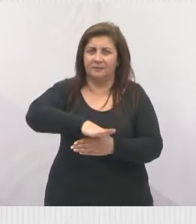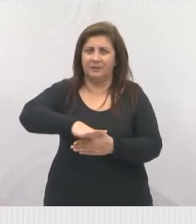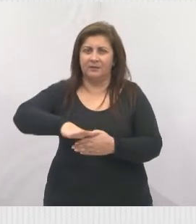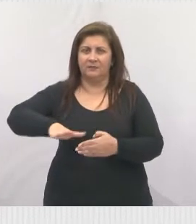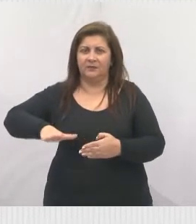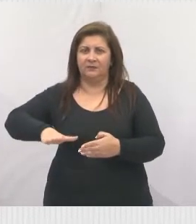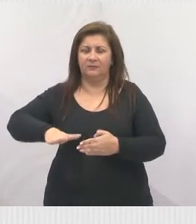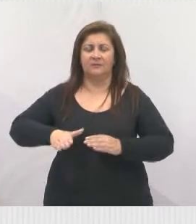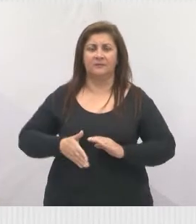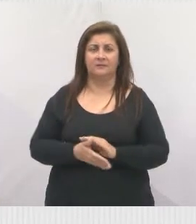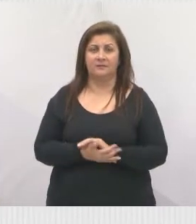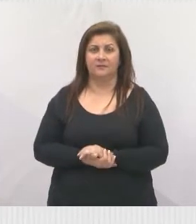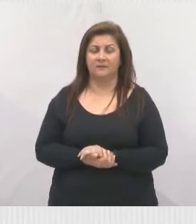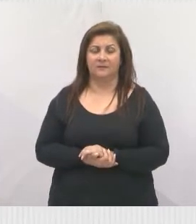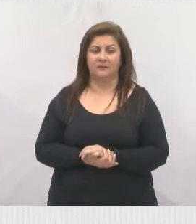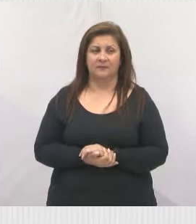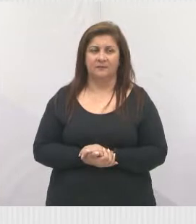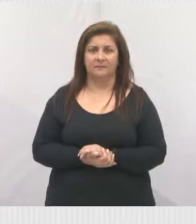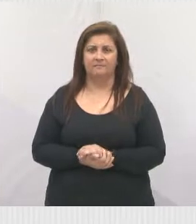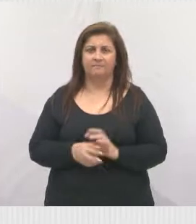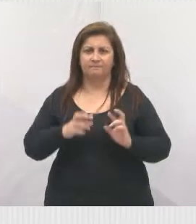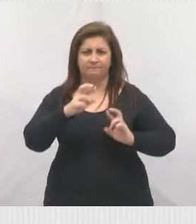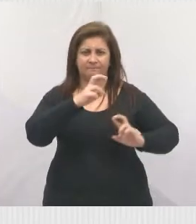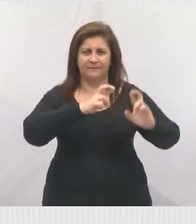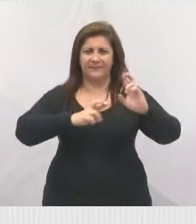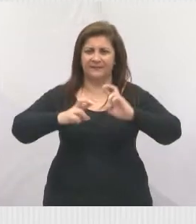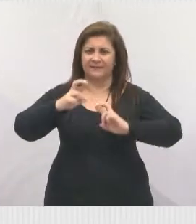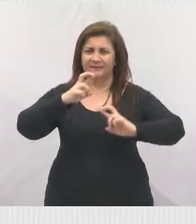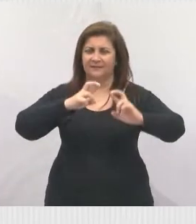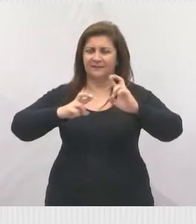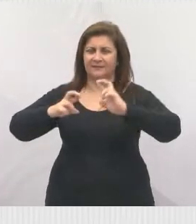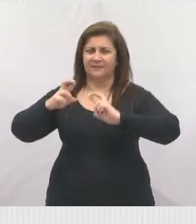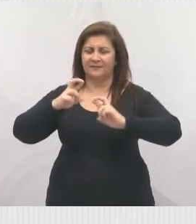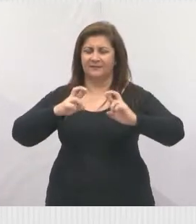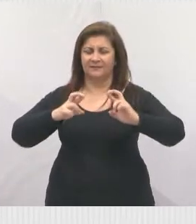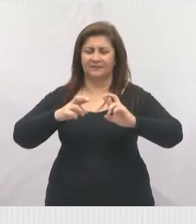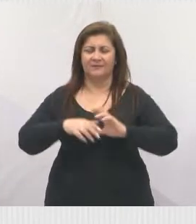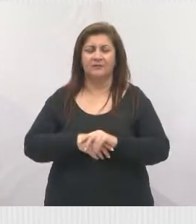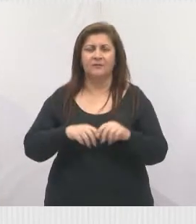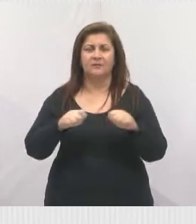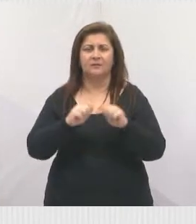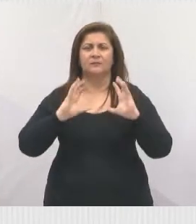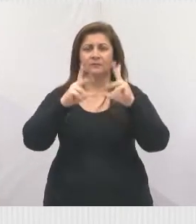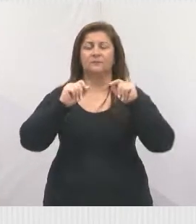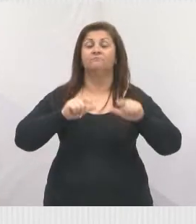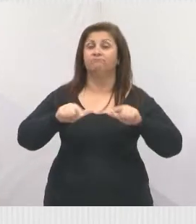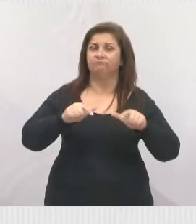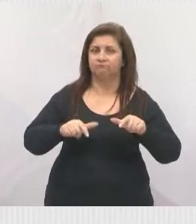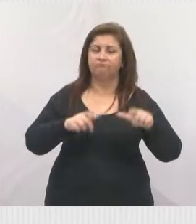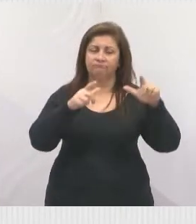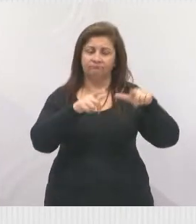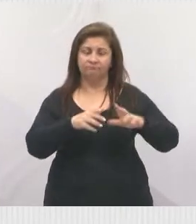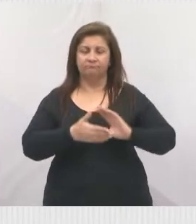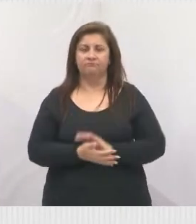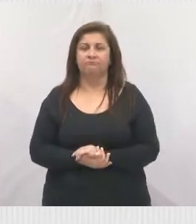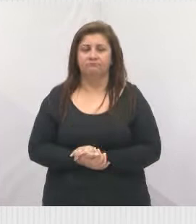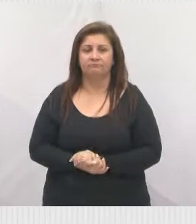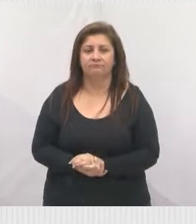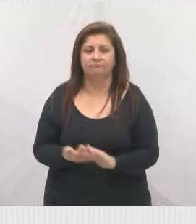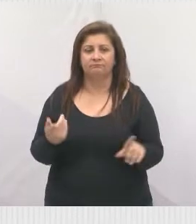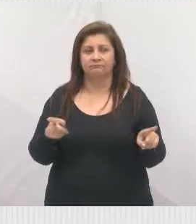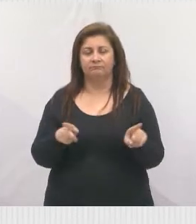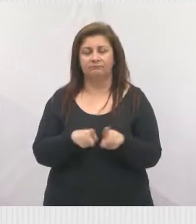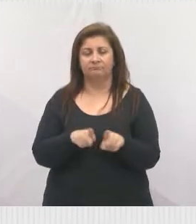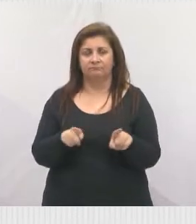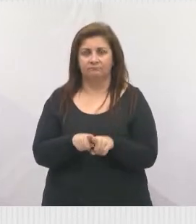responsabilidade nossa, tá, andando, fiscalizando e cobrando para que seja feito todo o trabalho ali naquela região. E também,